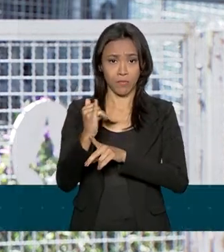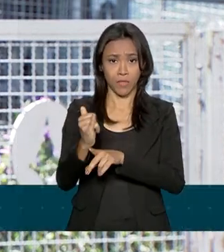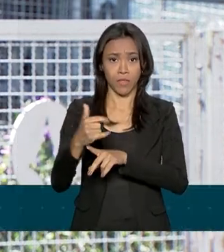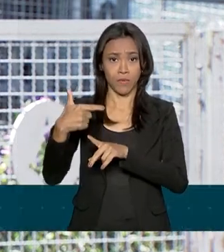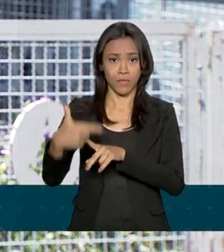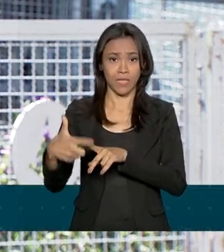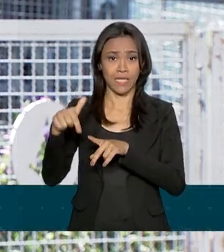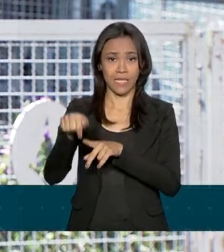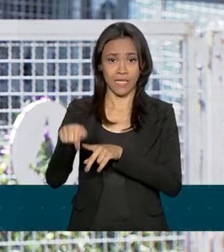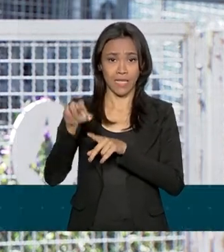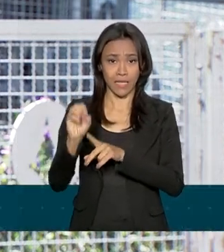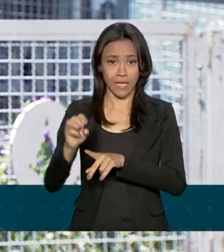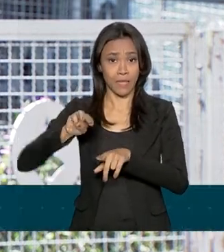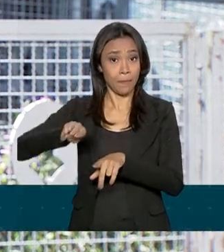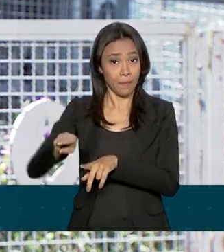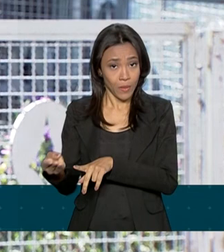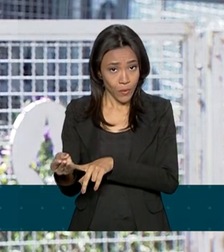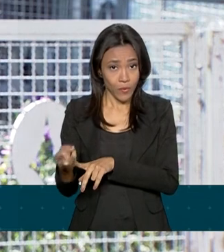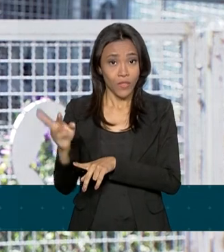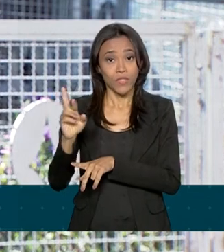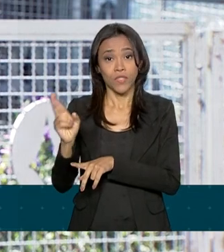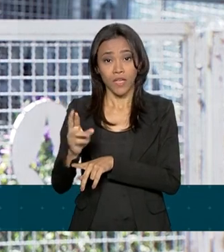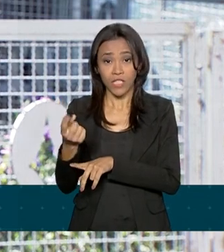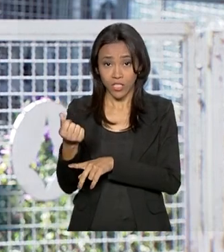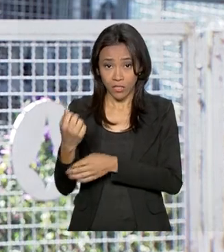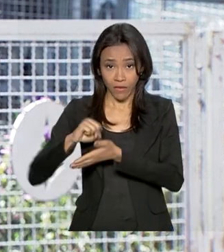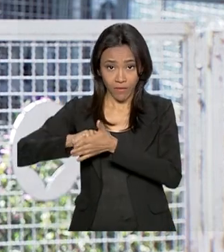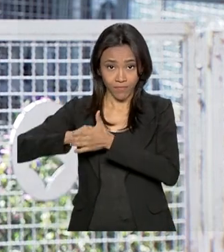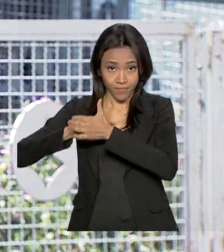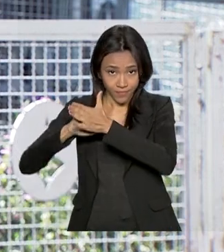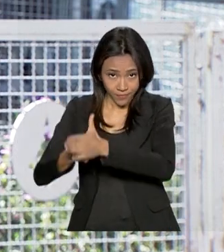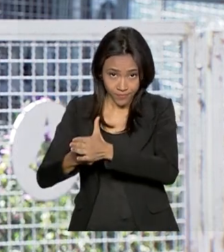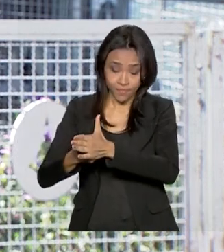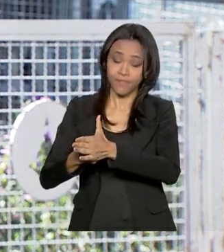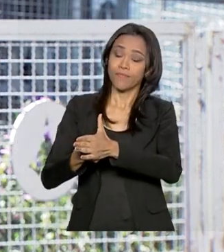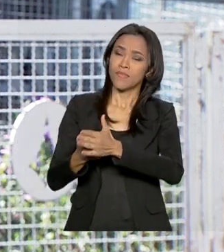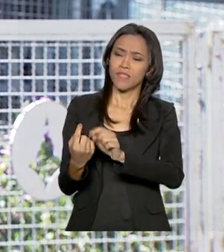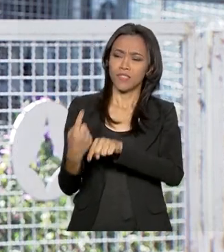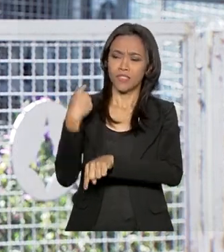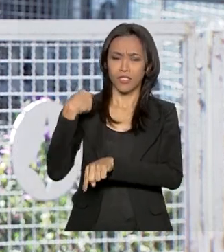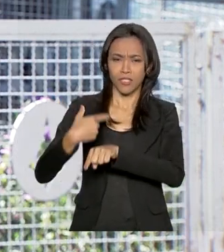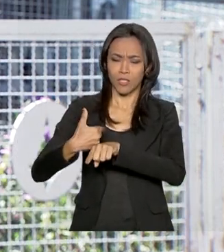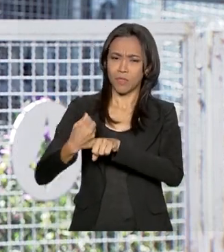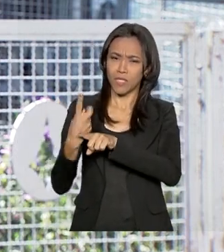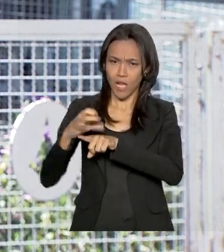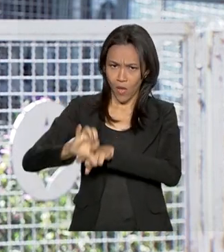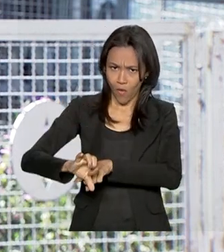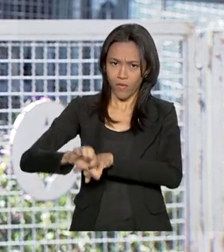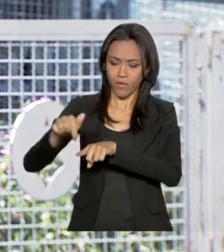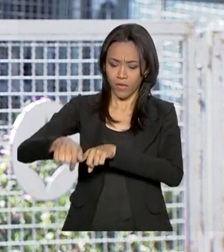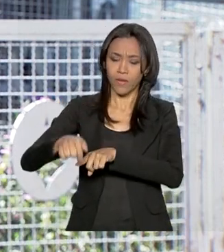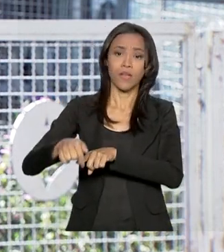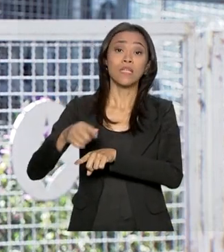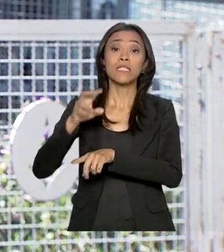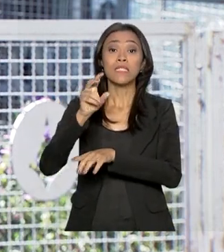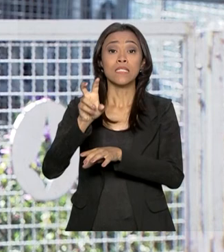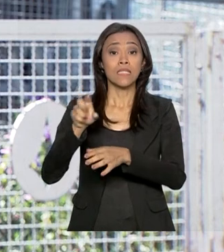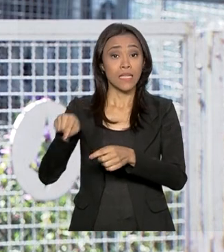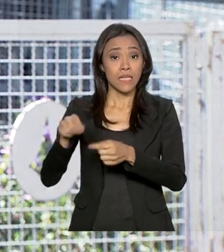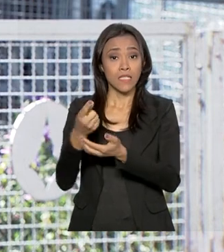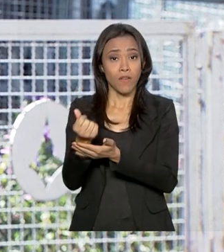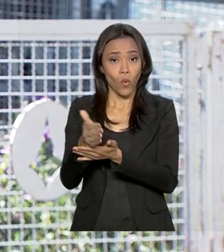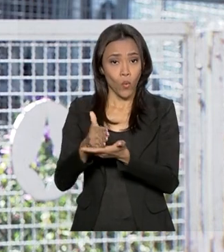milhões de reais que estavam contingenciados no orçamento da União de 2019. Desse valor, 5 bilhões